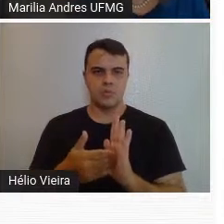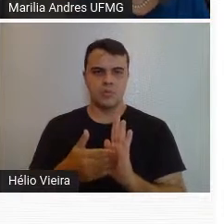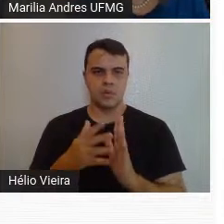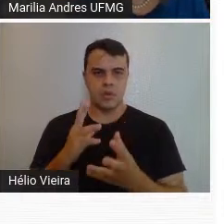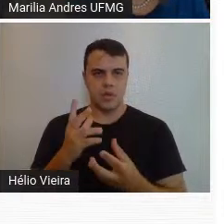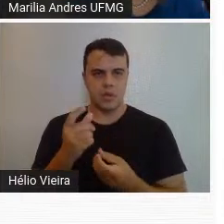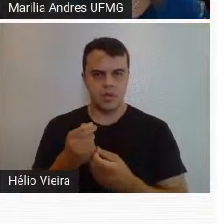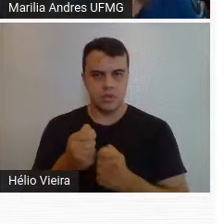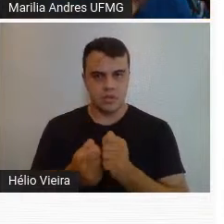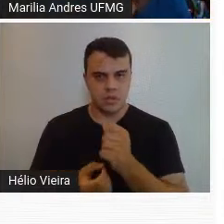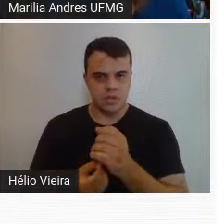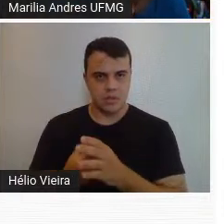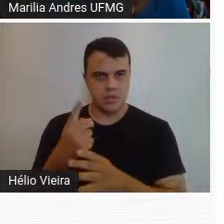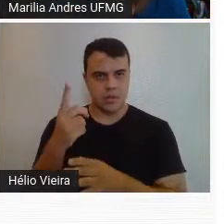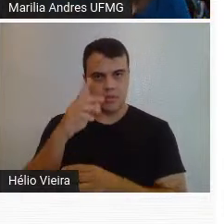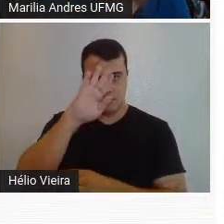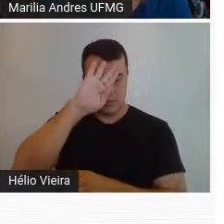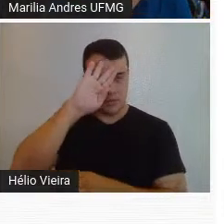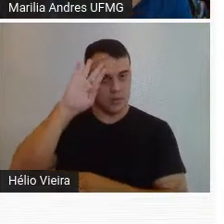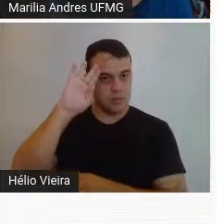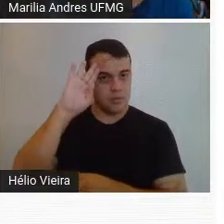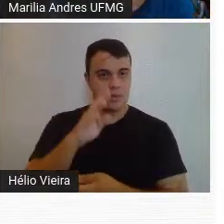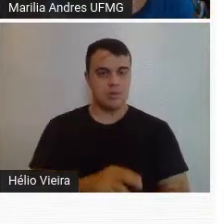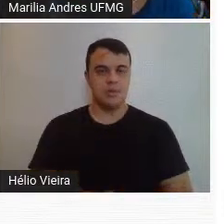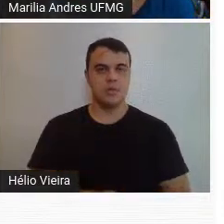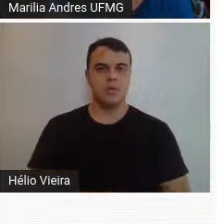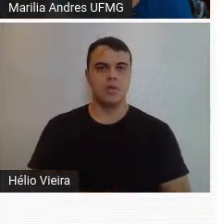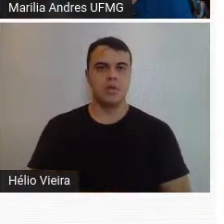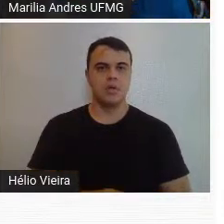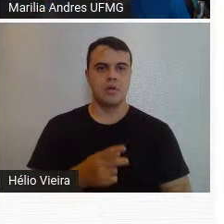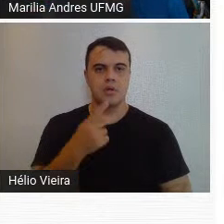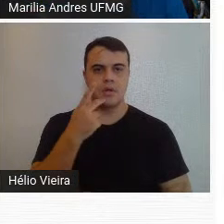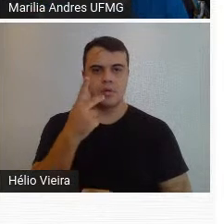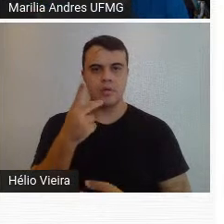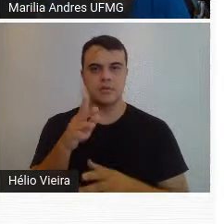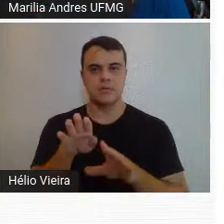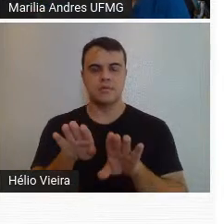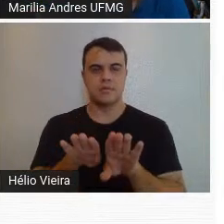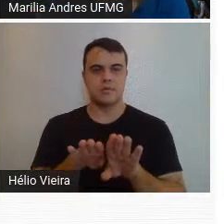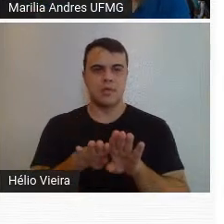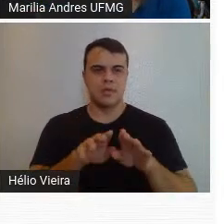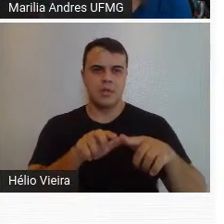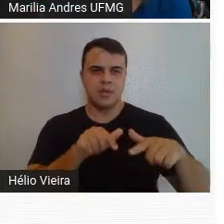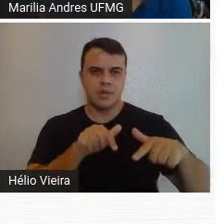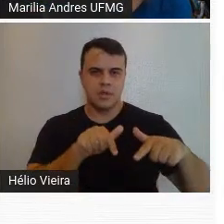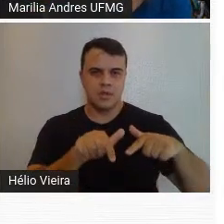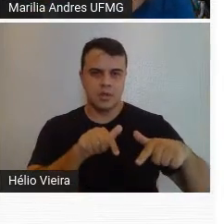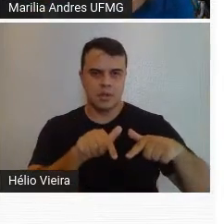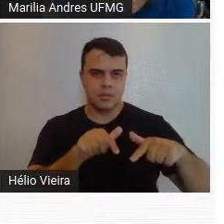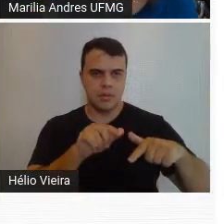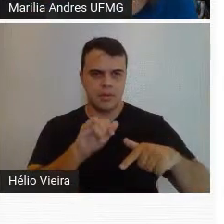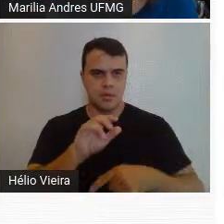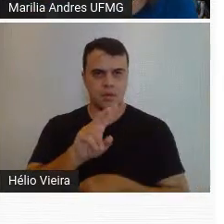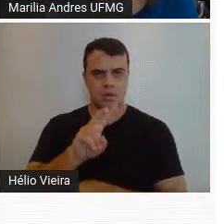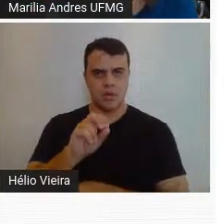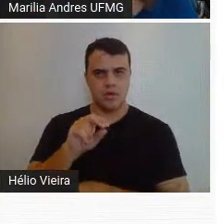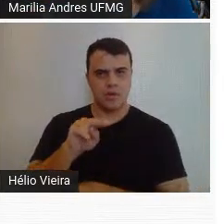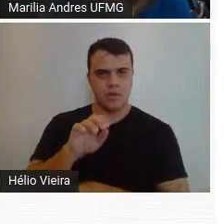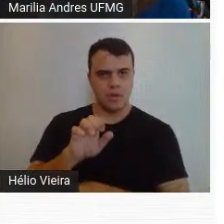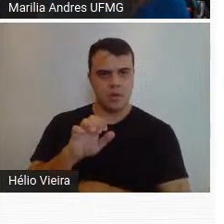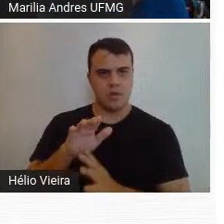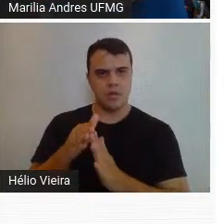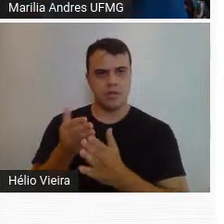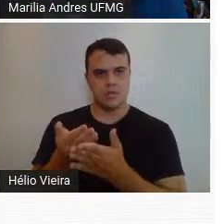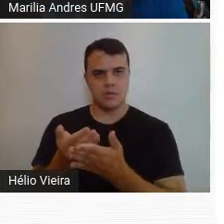construtiva no Museu de Arte da Pampura. Não podia deixar de colocar também o trabalho da Ivone Luzia Vieira, Escola